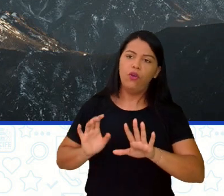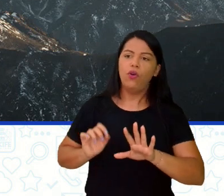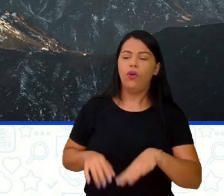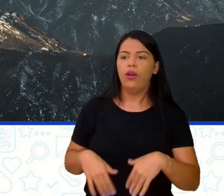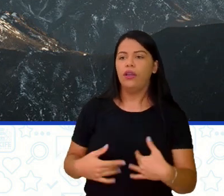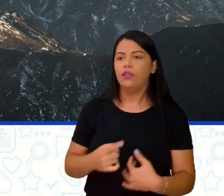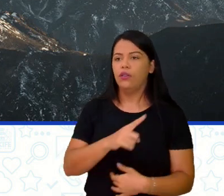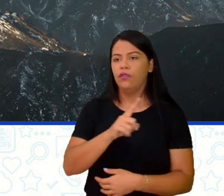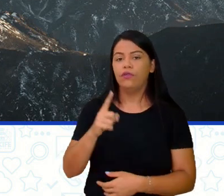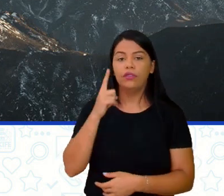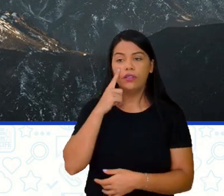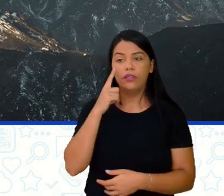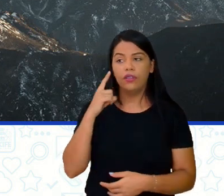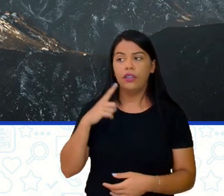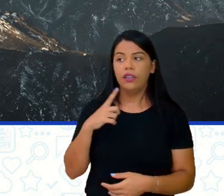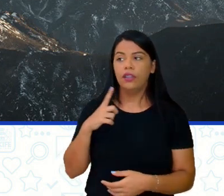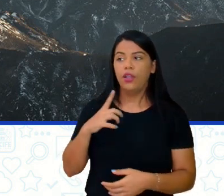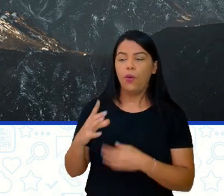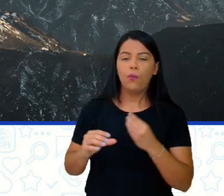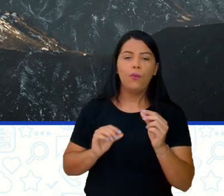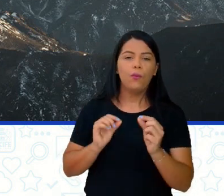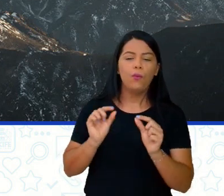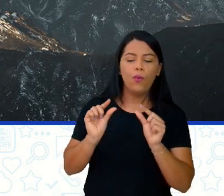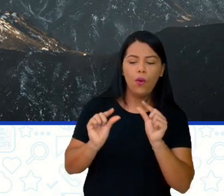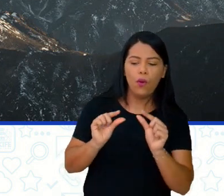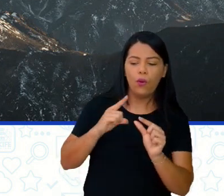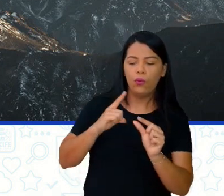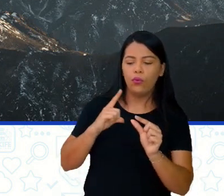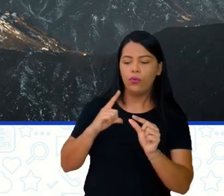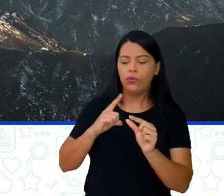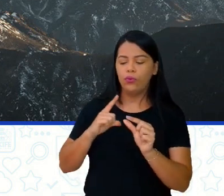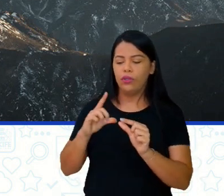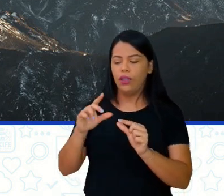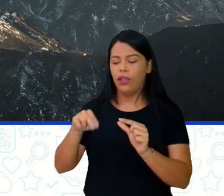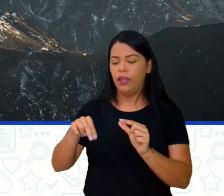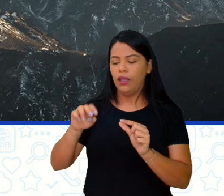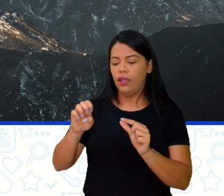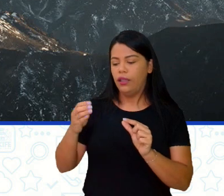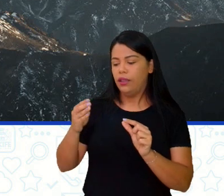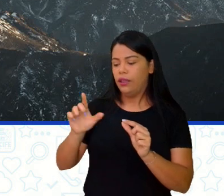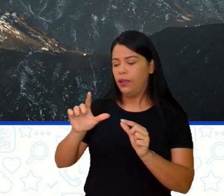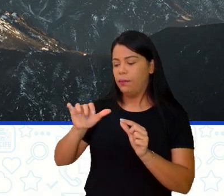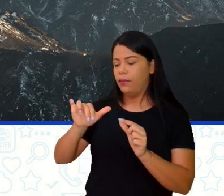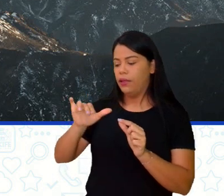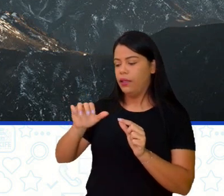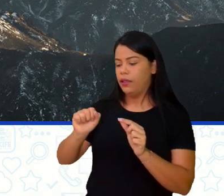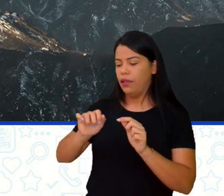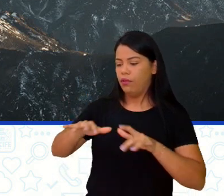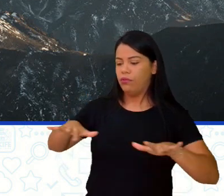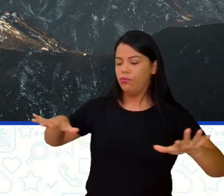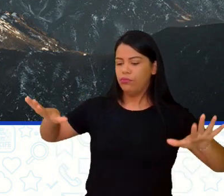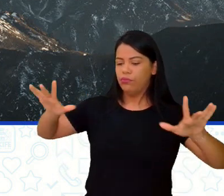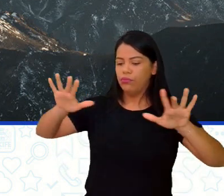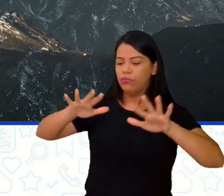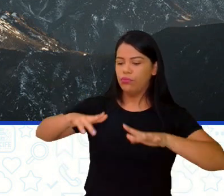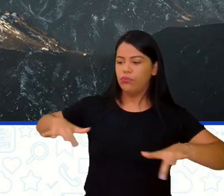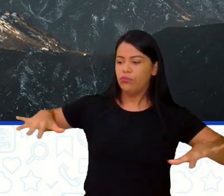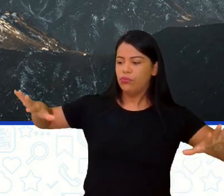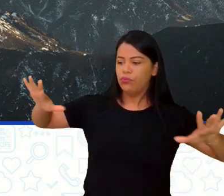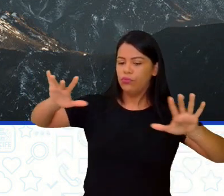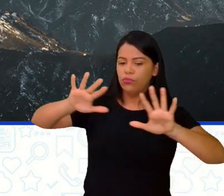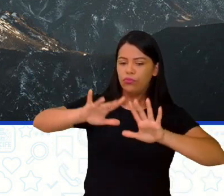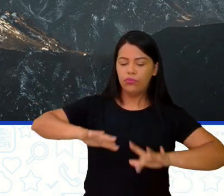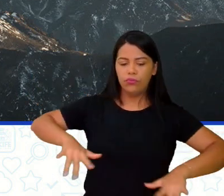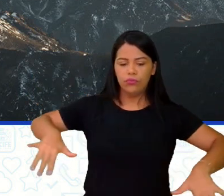tomadazinha de aquilo que a gente chama de neblina, né? Aquela poeira branca por cima ali, né? Às que de manhã, quando a gente acorda, né?